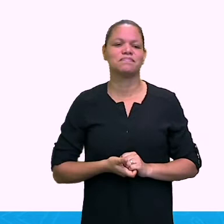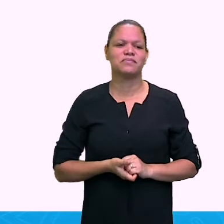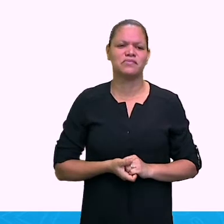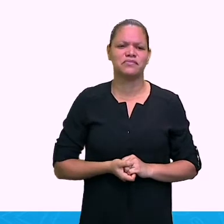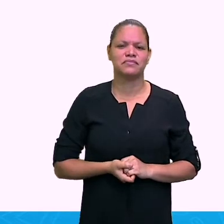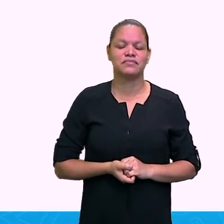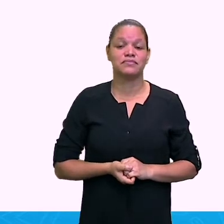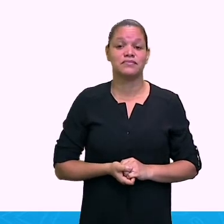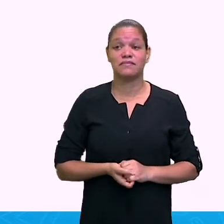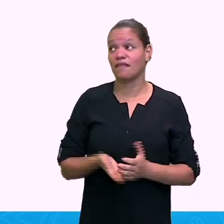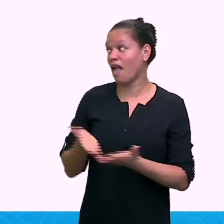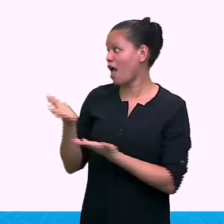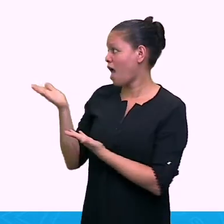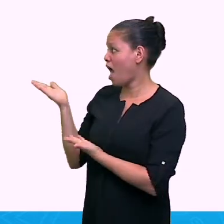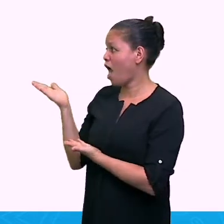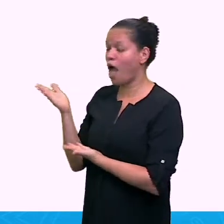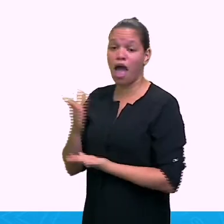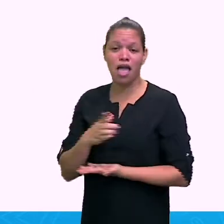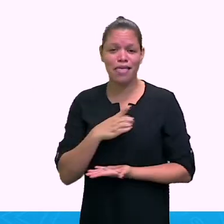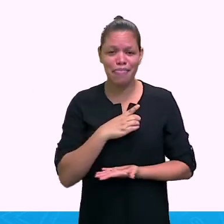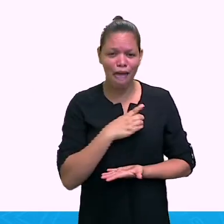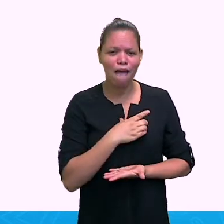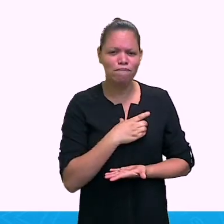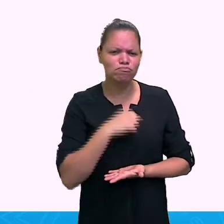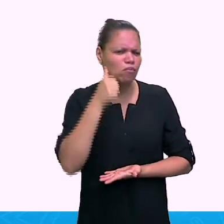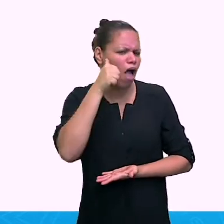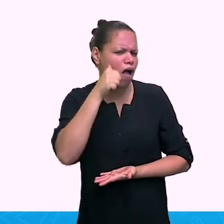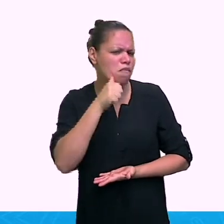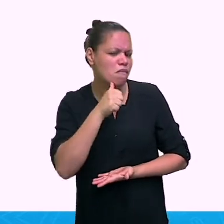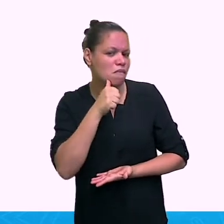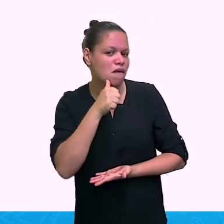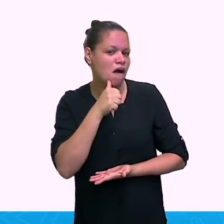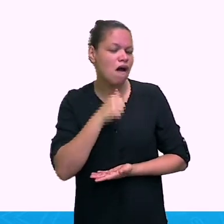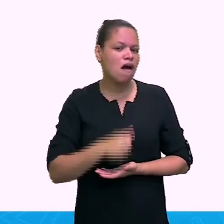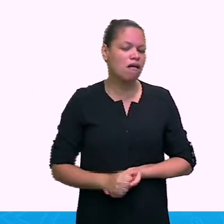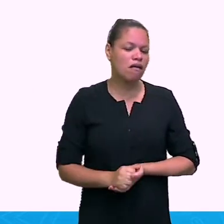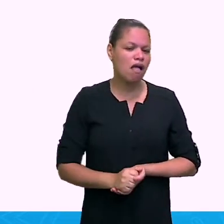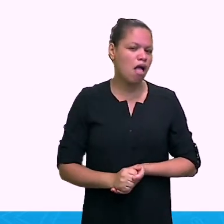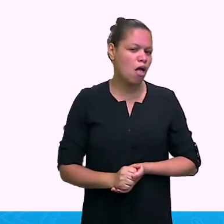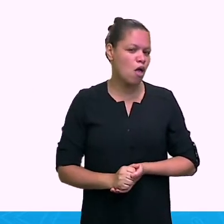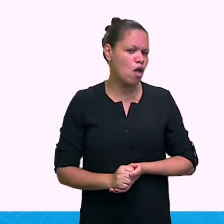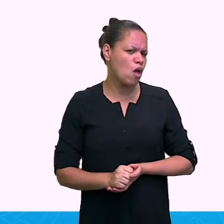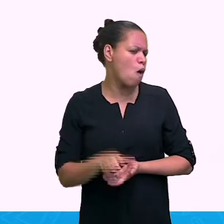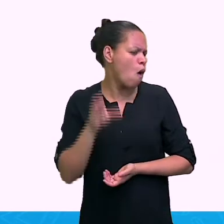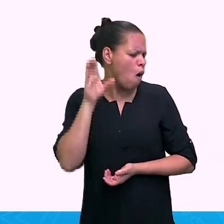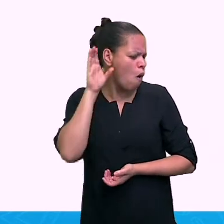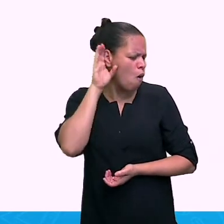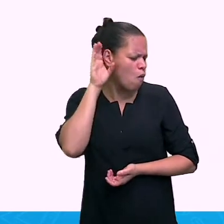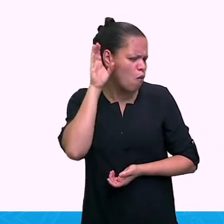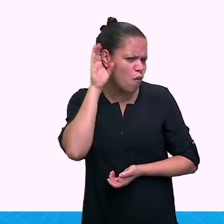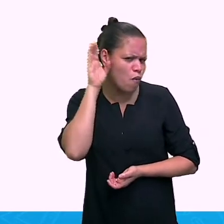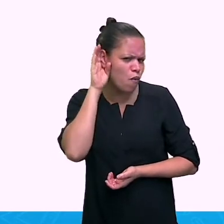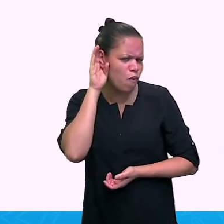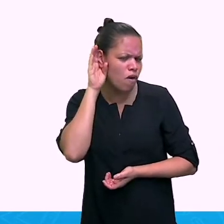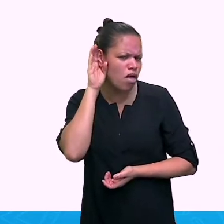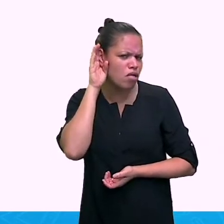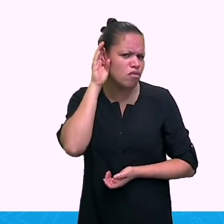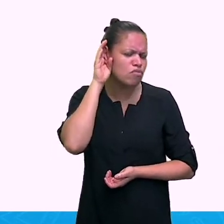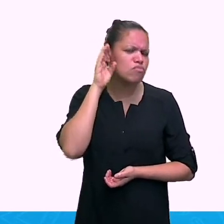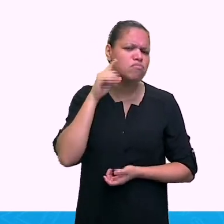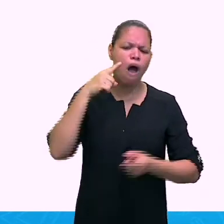Nós temos aqui uma mulher ouvindo música. Então, nós poderemos colocar listening.